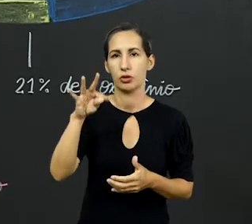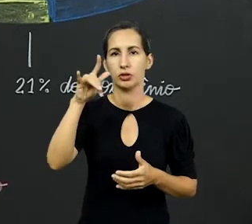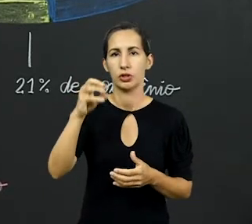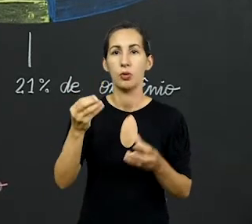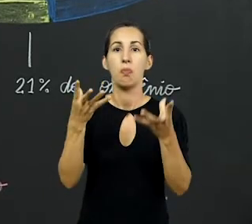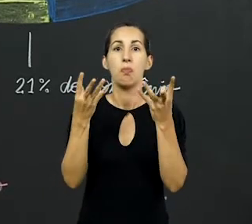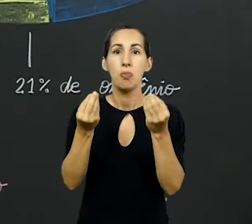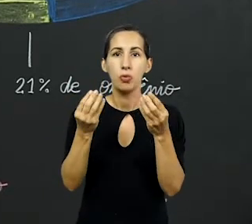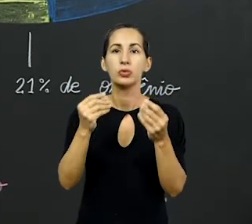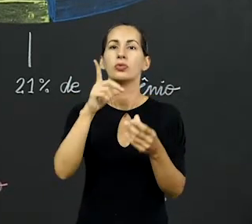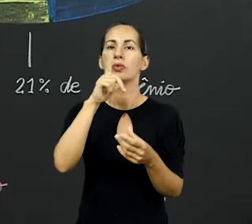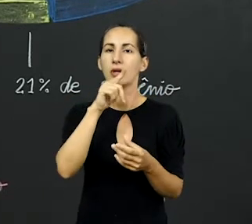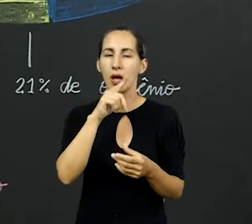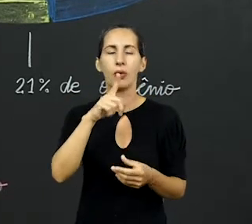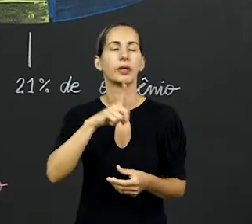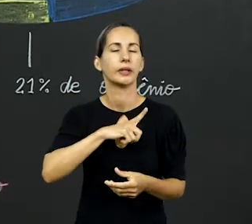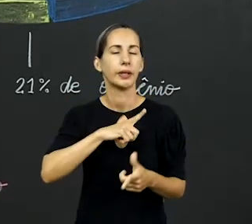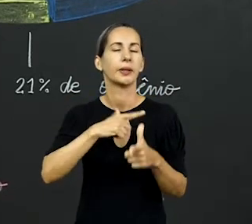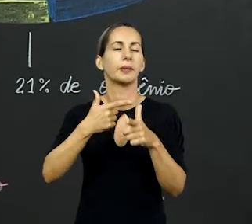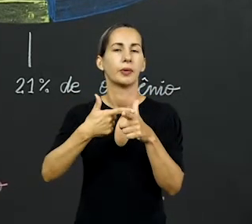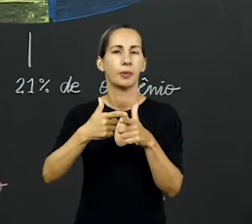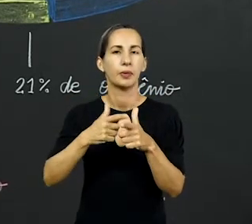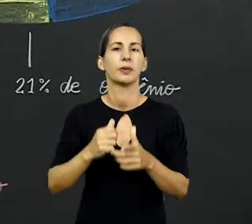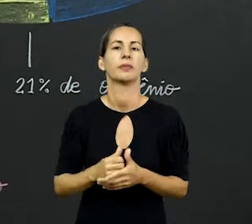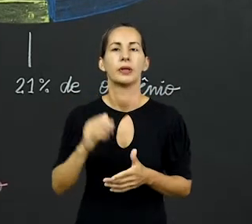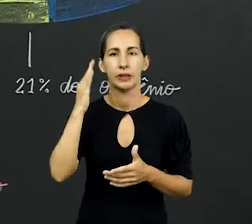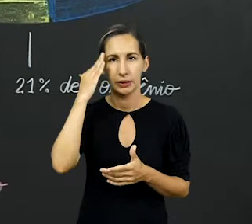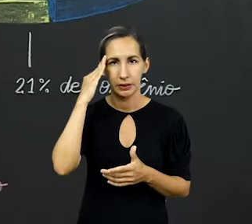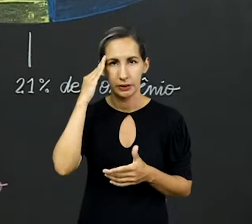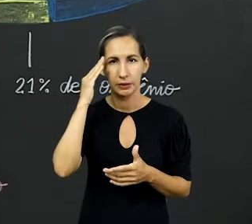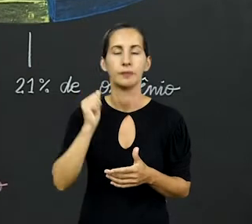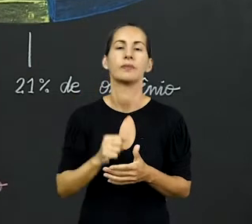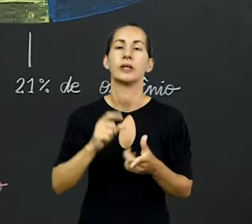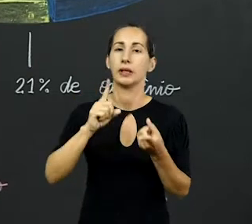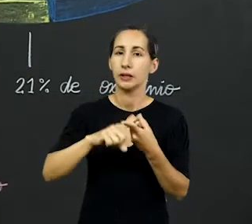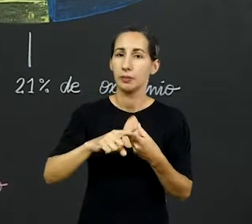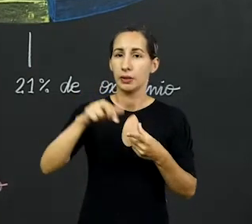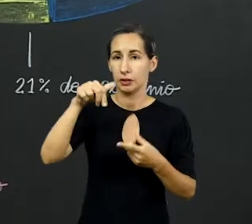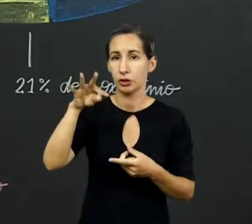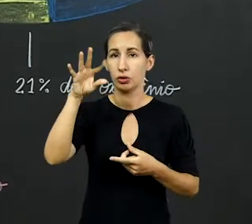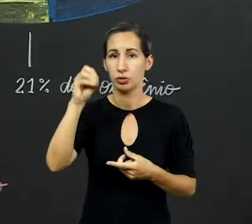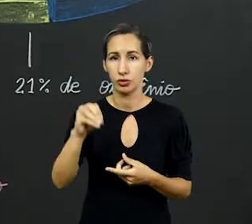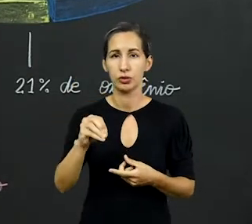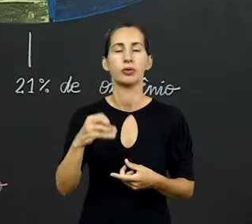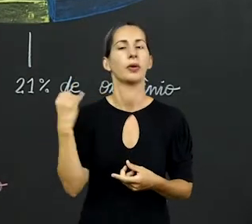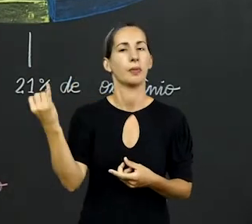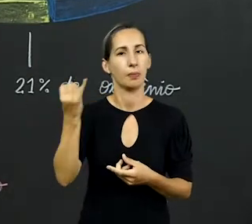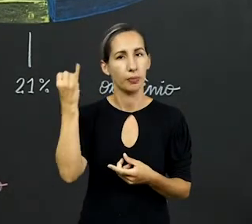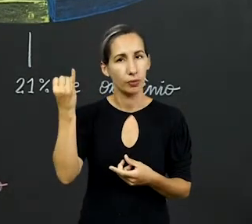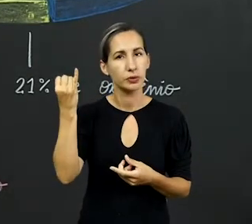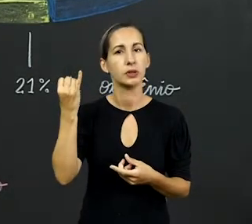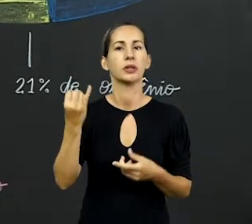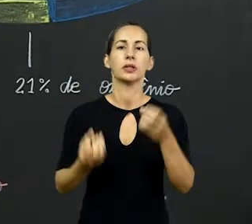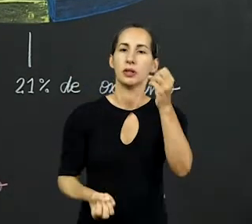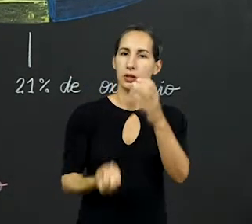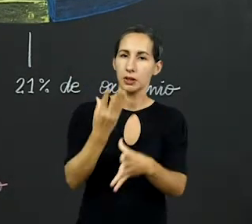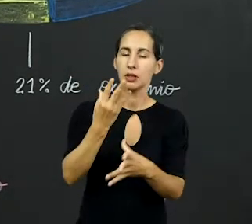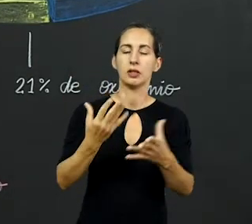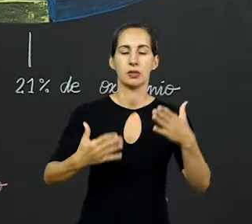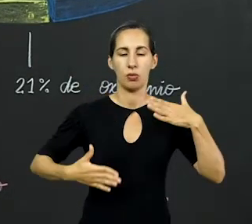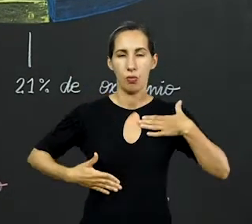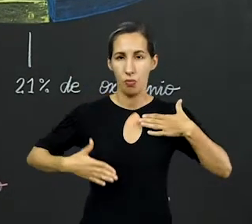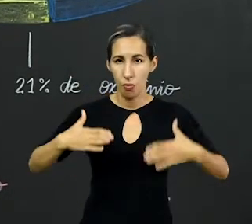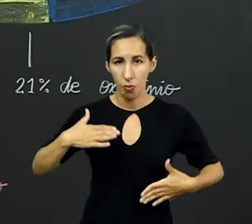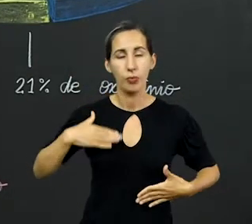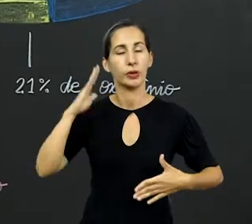demais na água vai dar problema. Sim, entendi. Entendi então que o nitrogênio é super importante, que ele forma o nosso corpo.